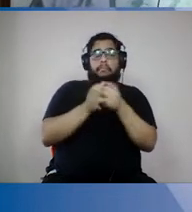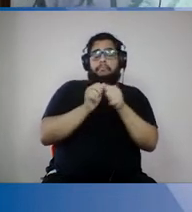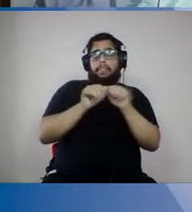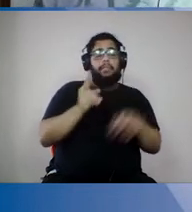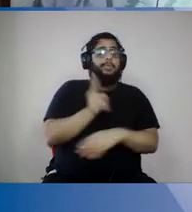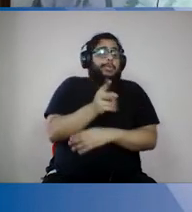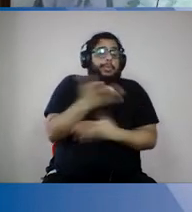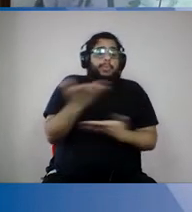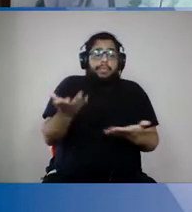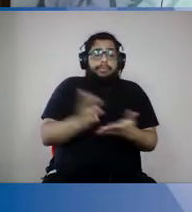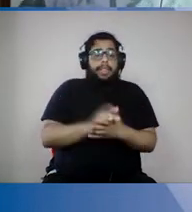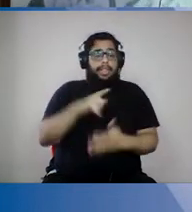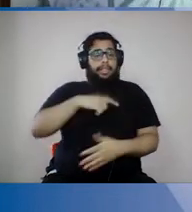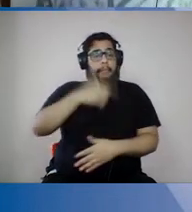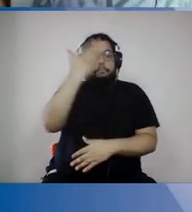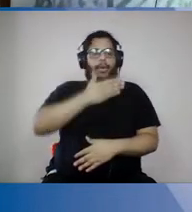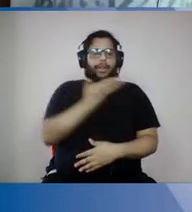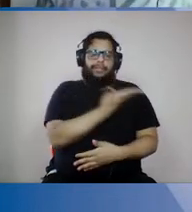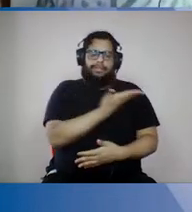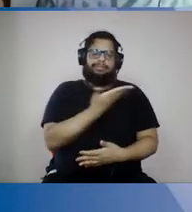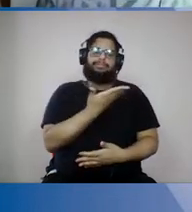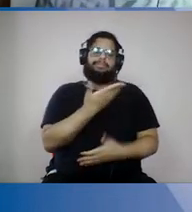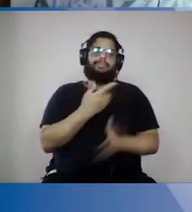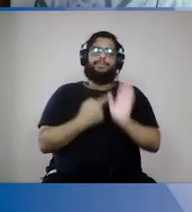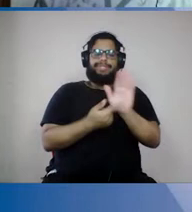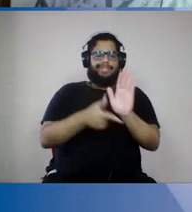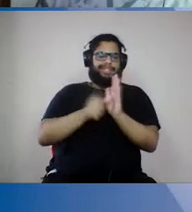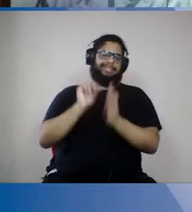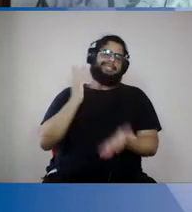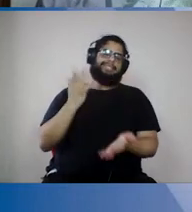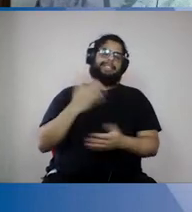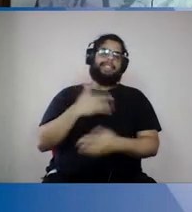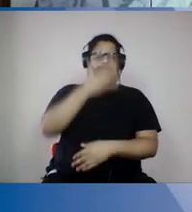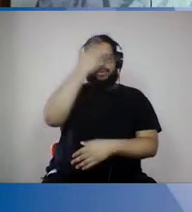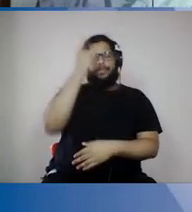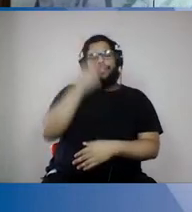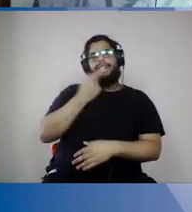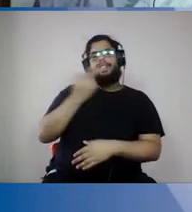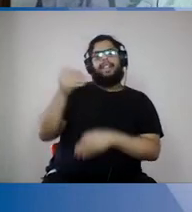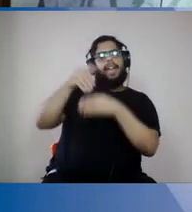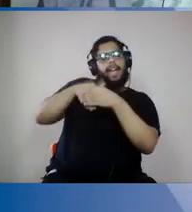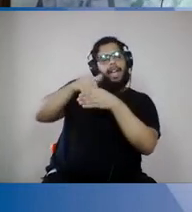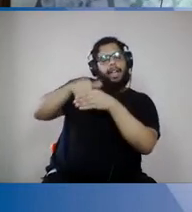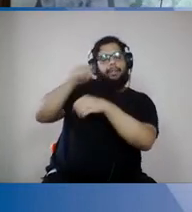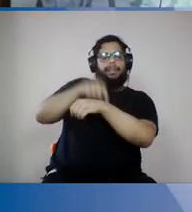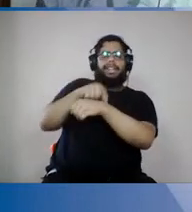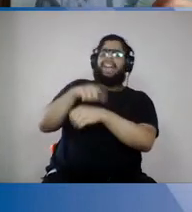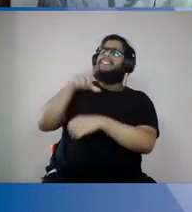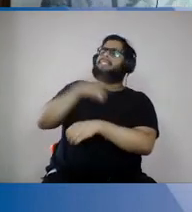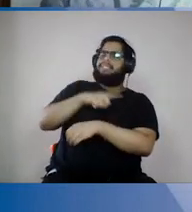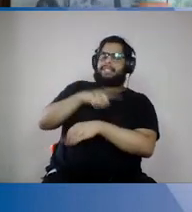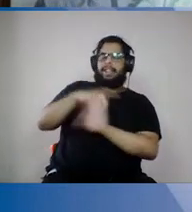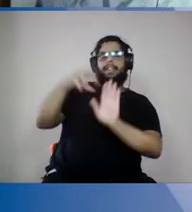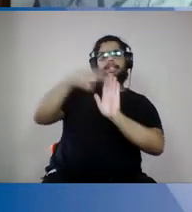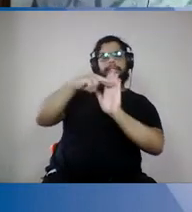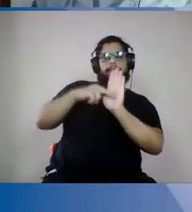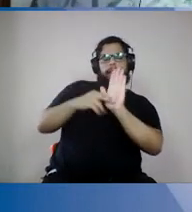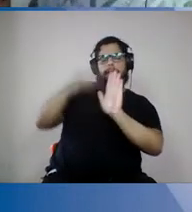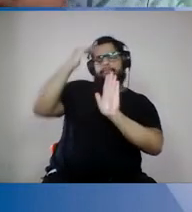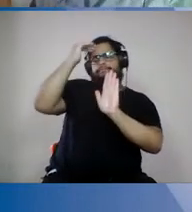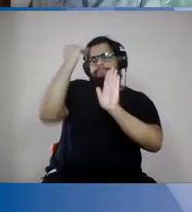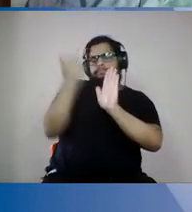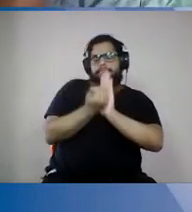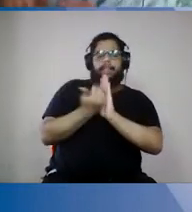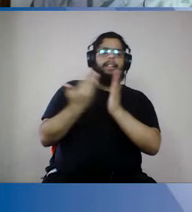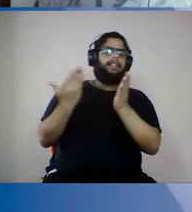indicadores epidemiológicos que eu mostrei, com todo mundo dizendo que nas eleições a gente usou as medidas preventivas de segurança nas